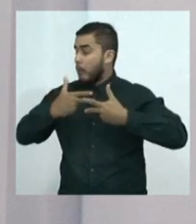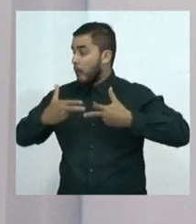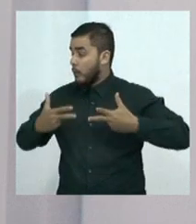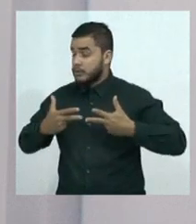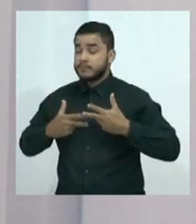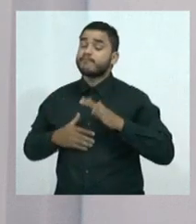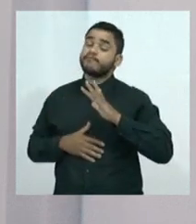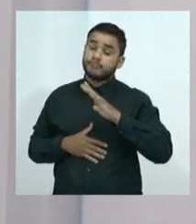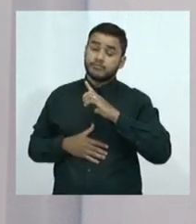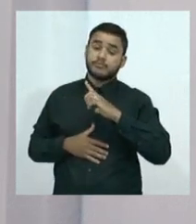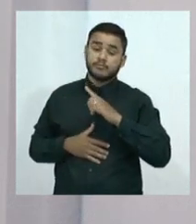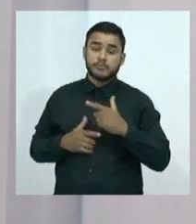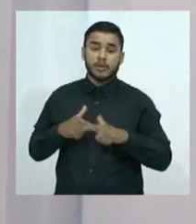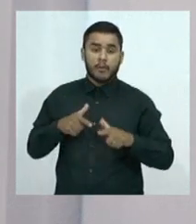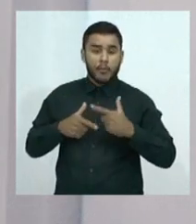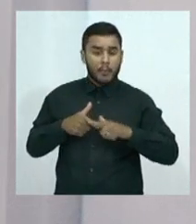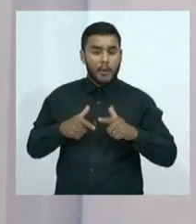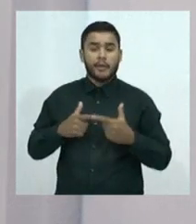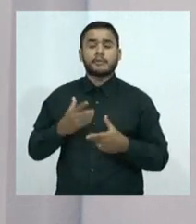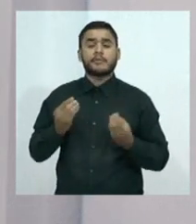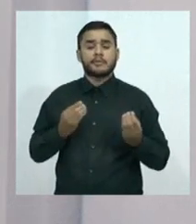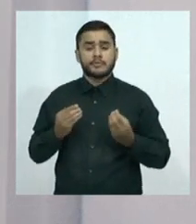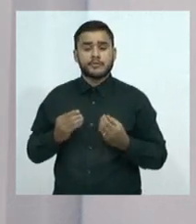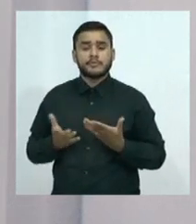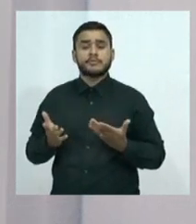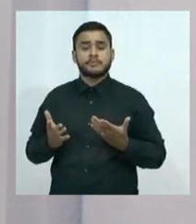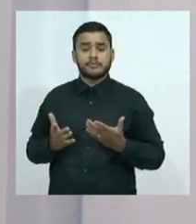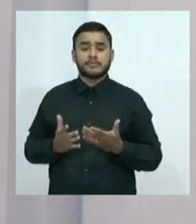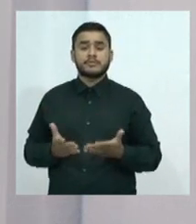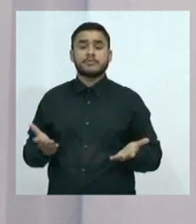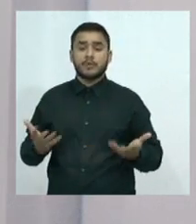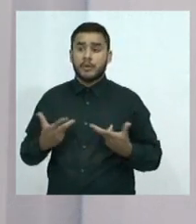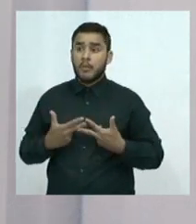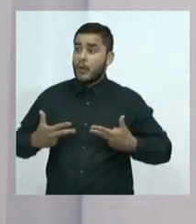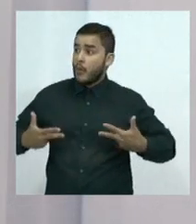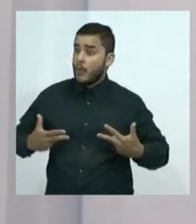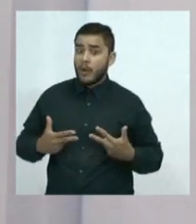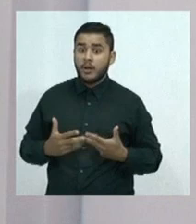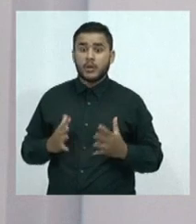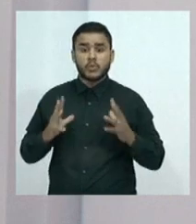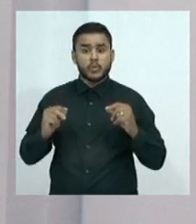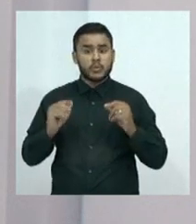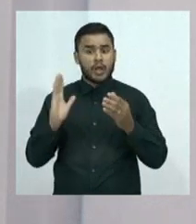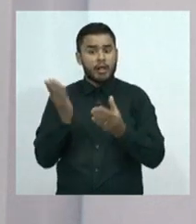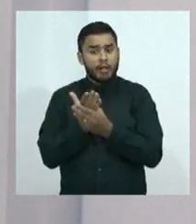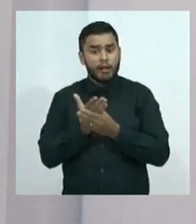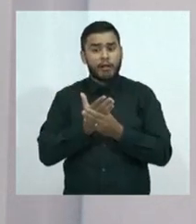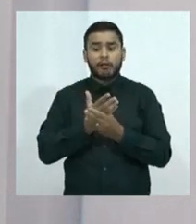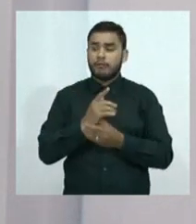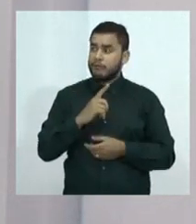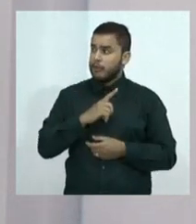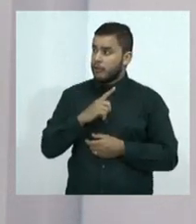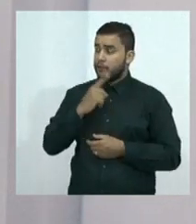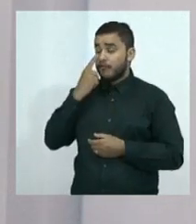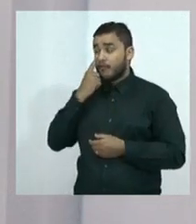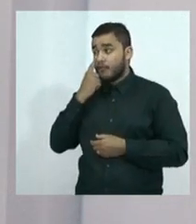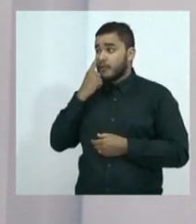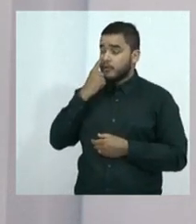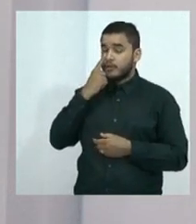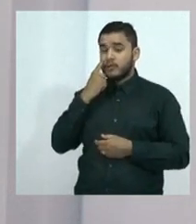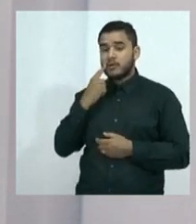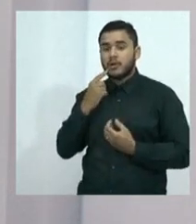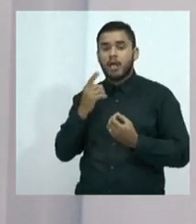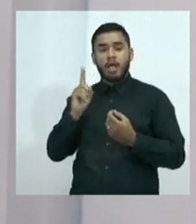sabores, de incidentes criminais. Uma questão mesmo, realmente, brigas que levam,